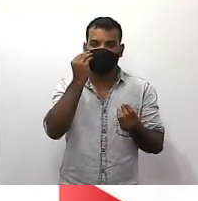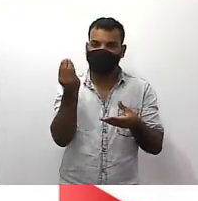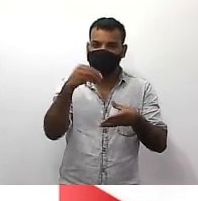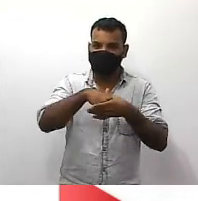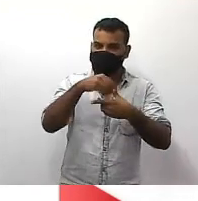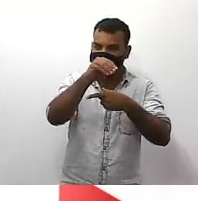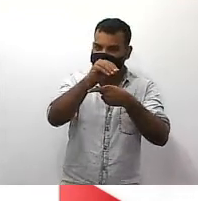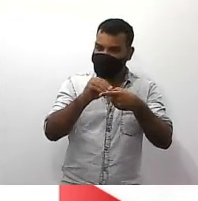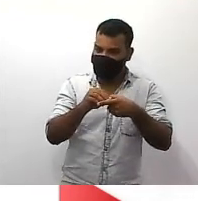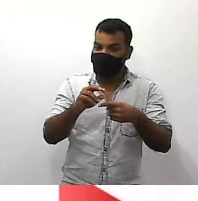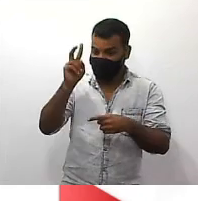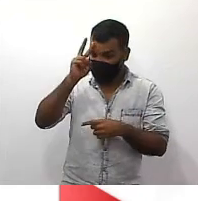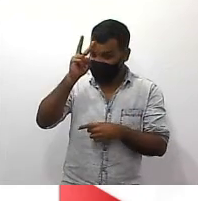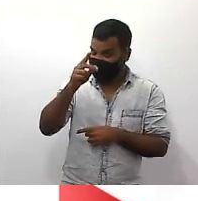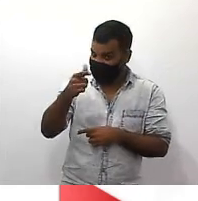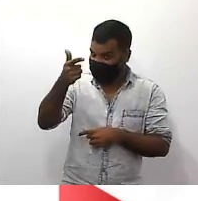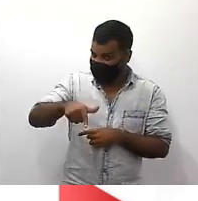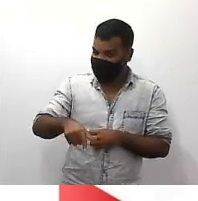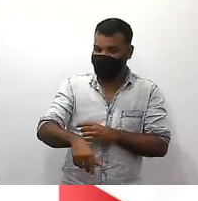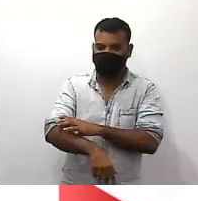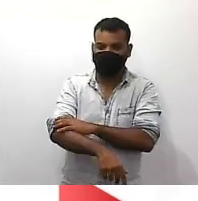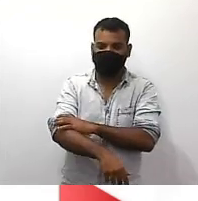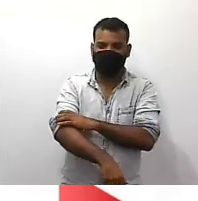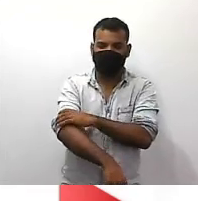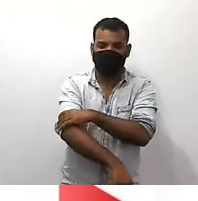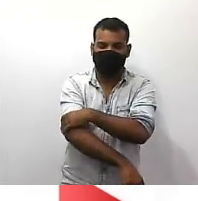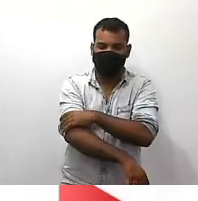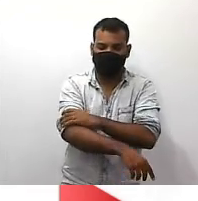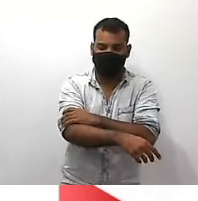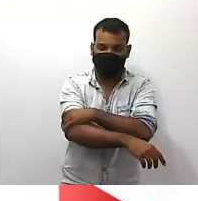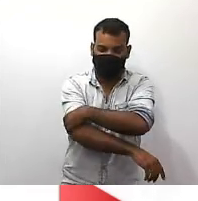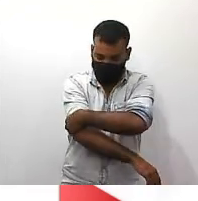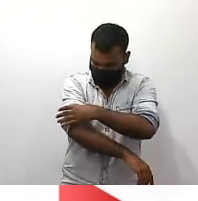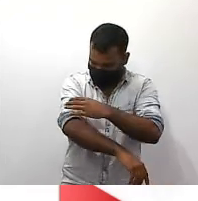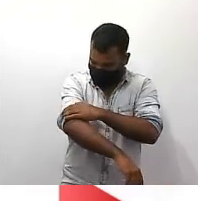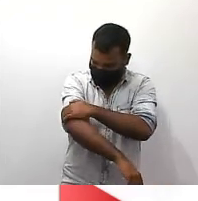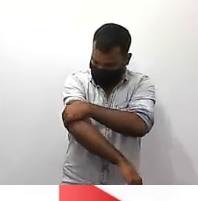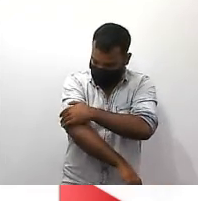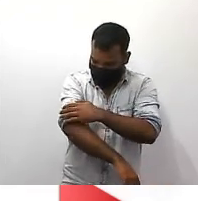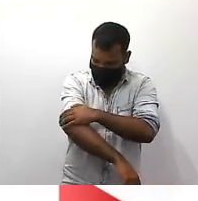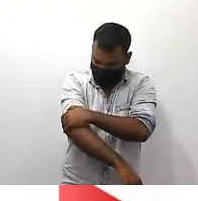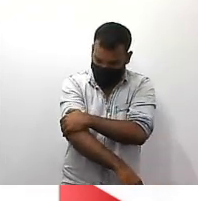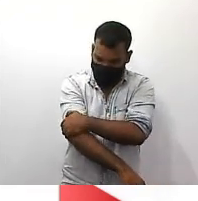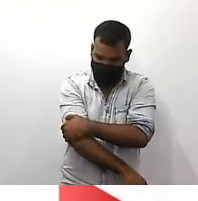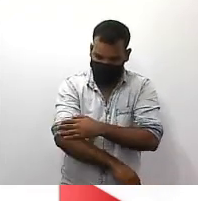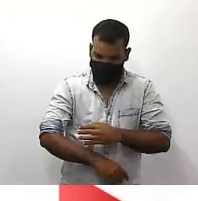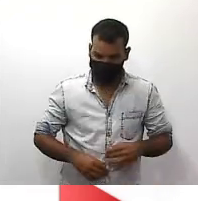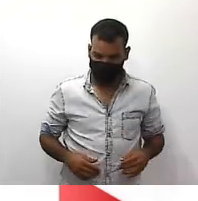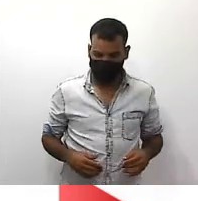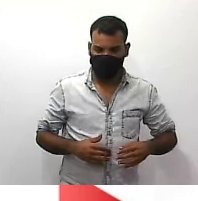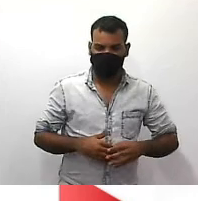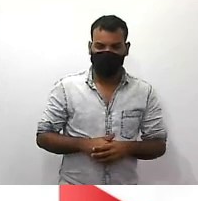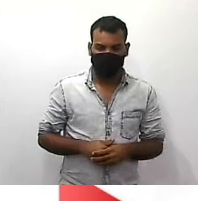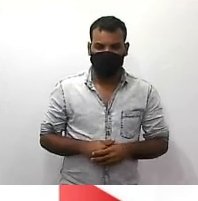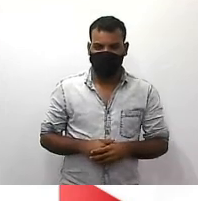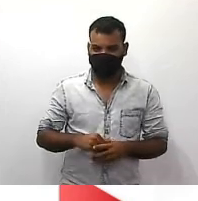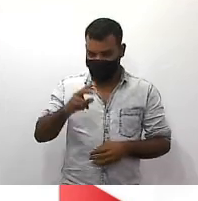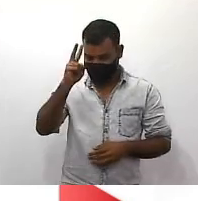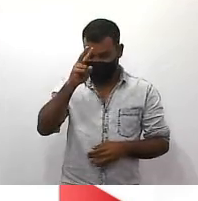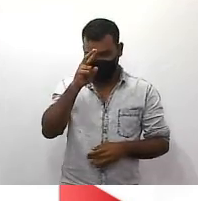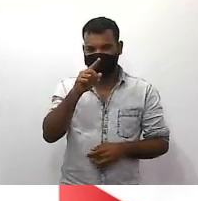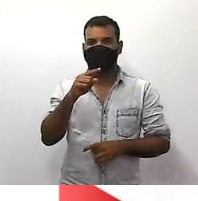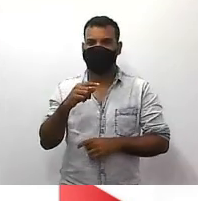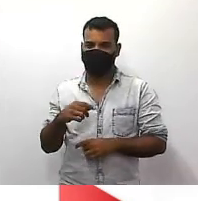gente faz lembra da regra vou te falar vamos lá 2 vezes 5 mais o numerador